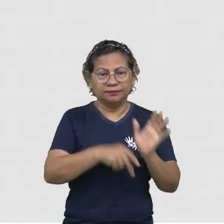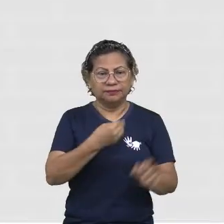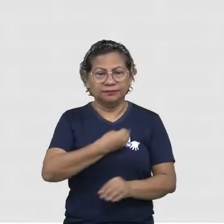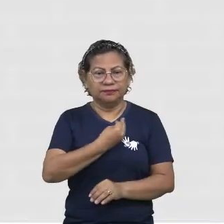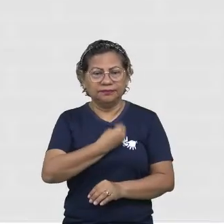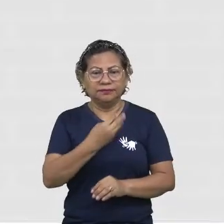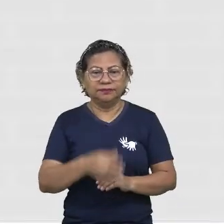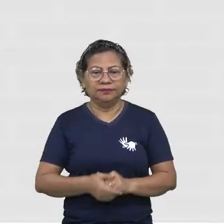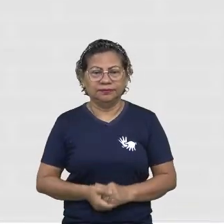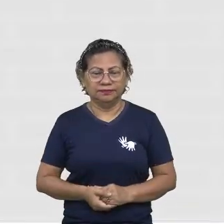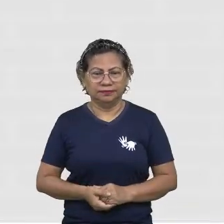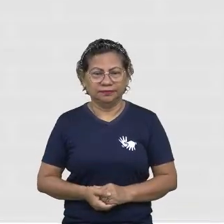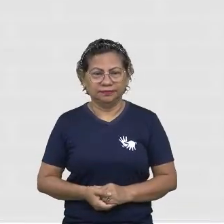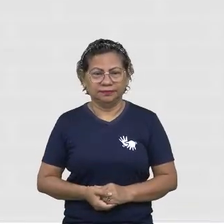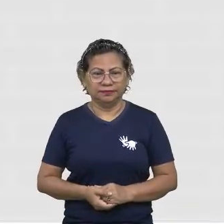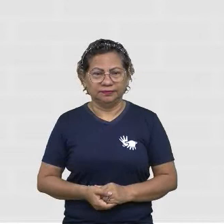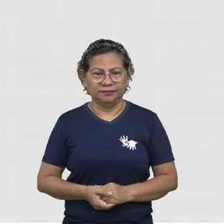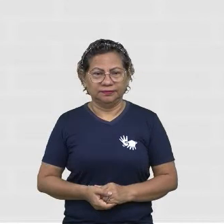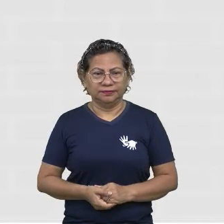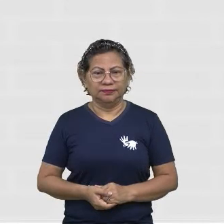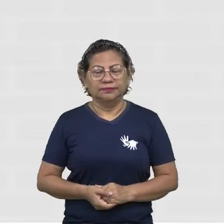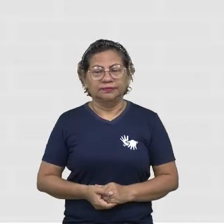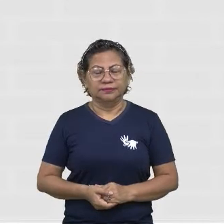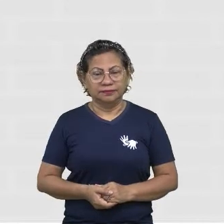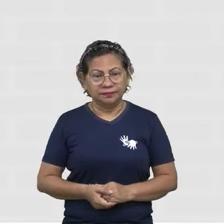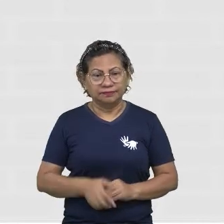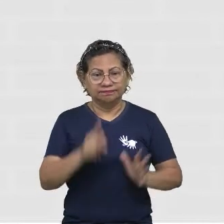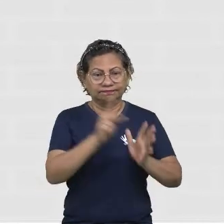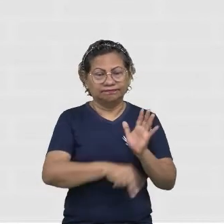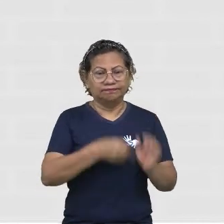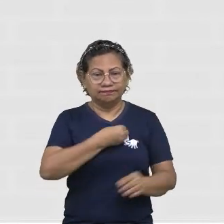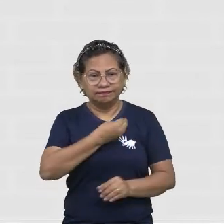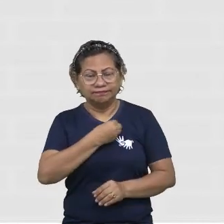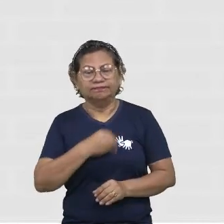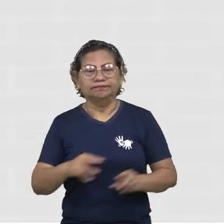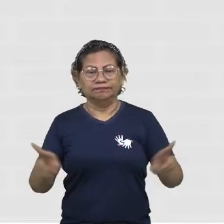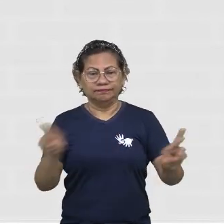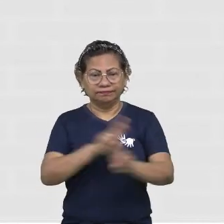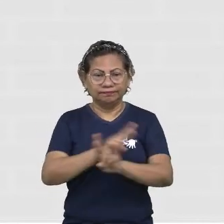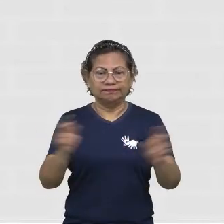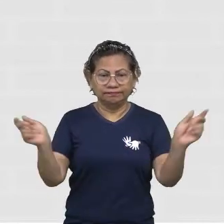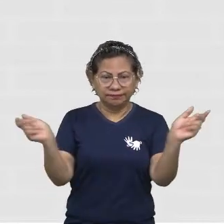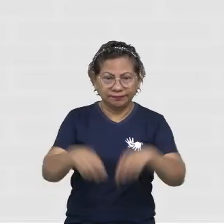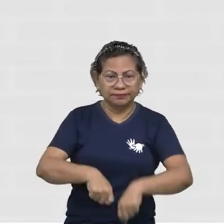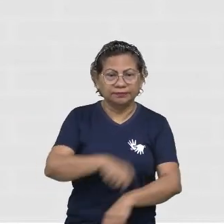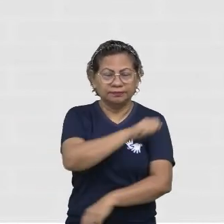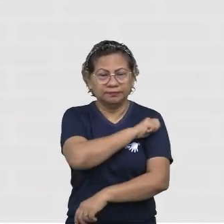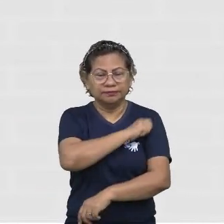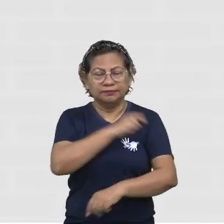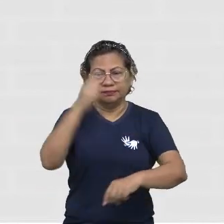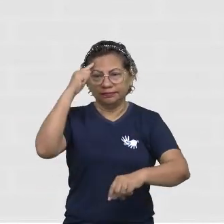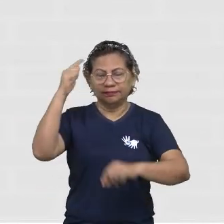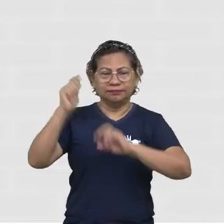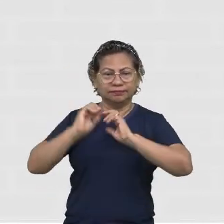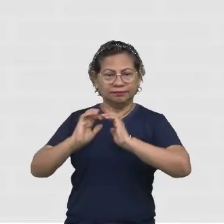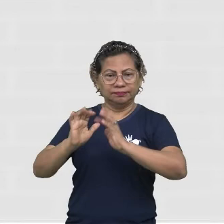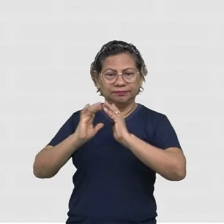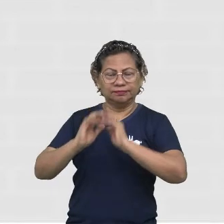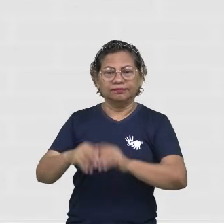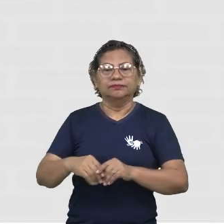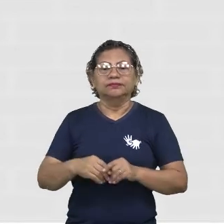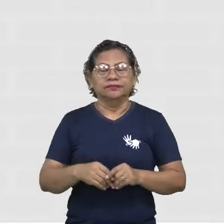Vamos lá? Então, o projeto de vida está relacionado com a capacidade dos alunos refletirem sobre os desejos e